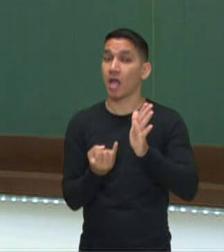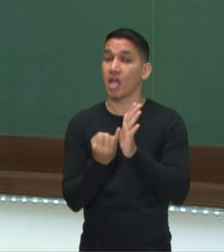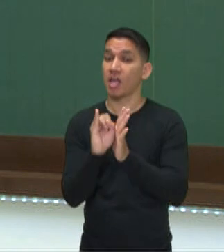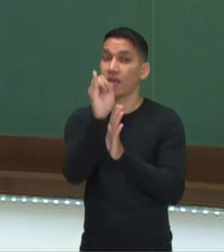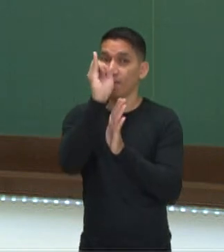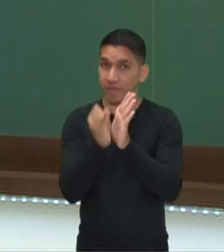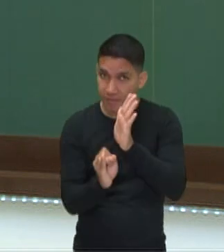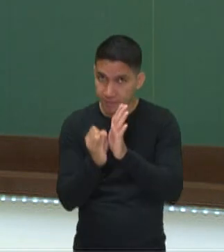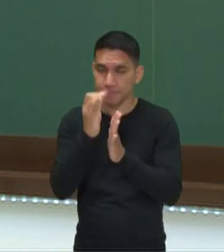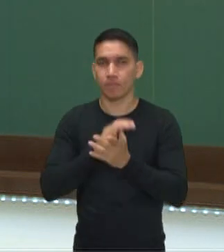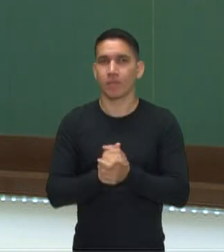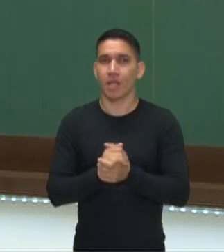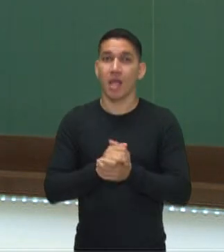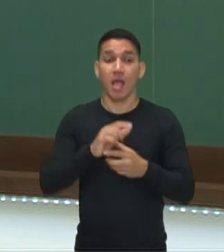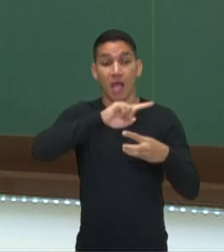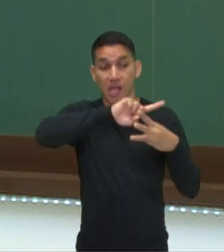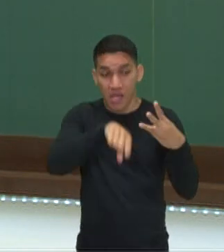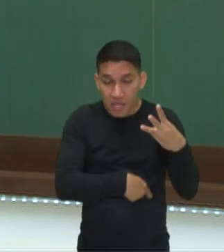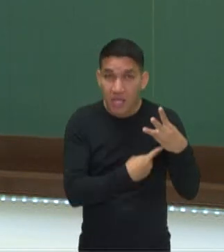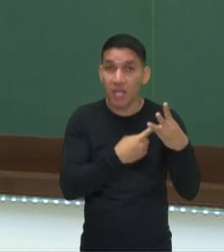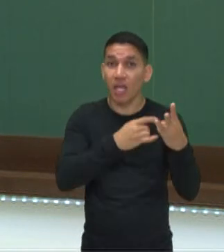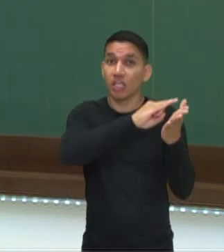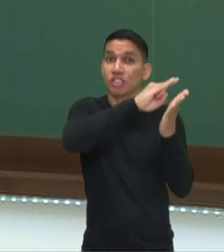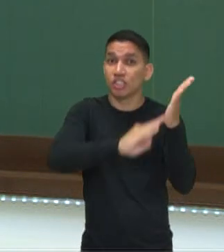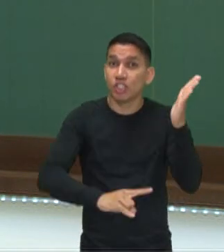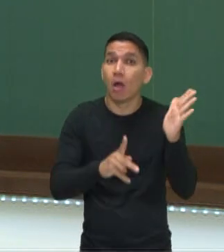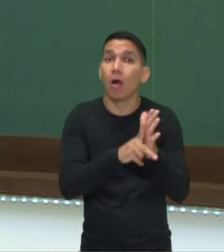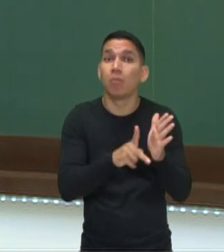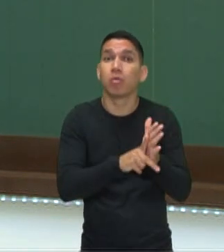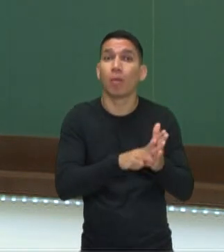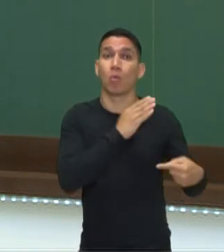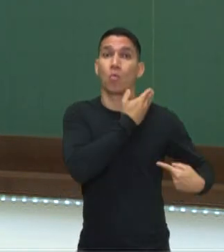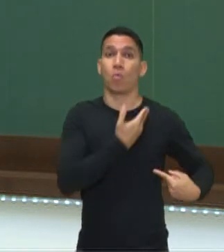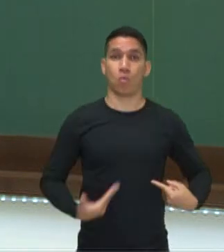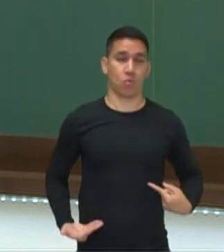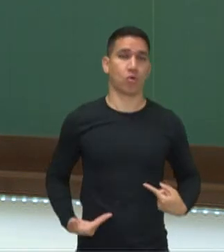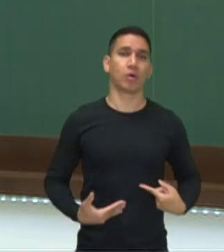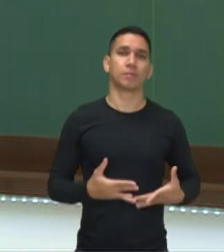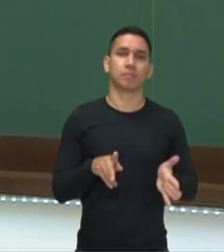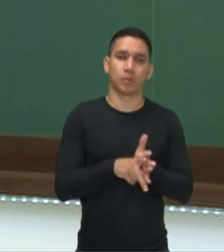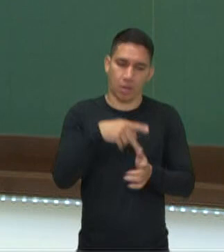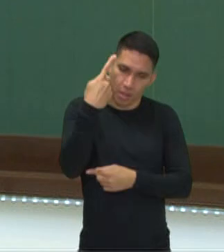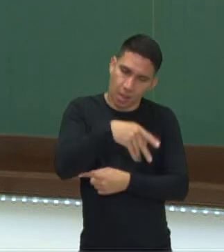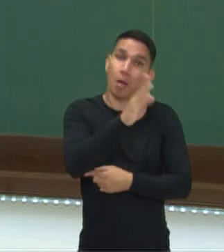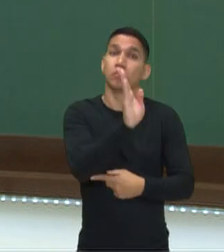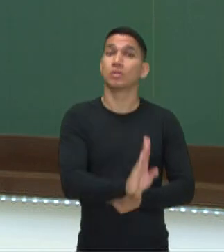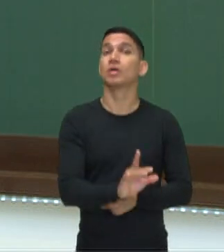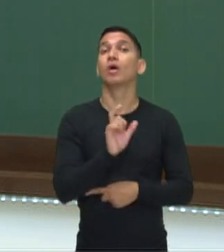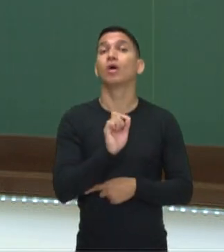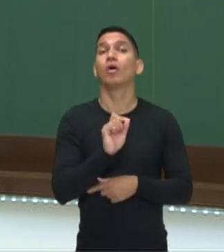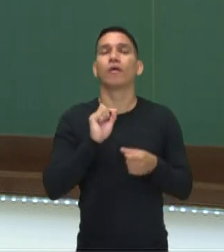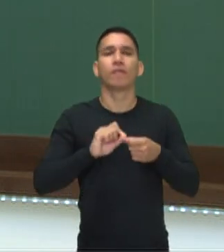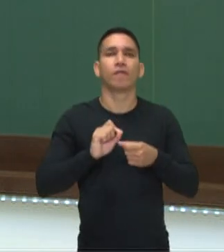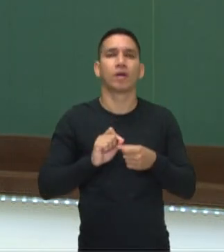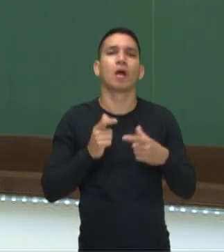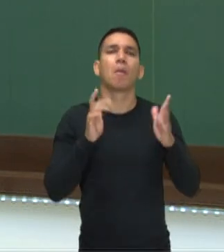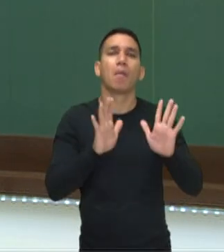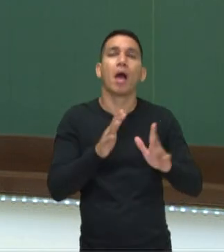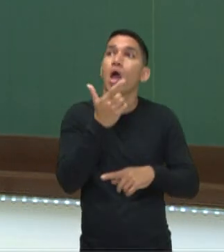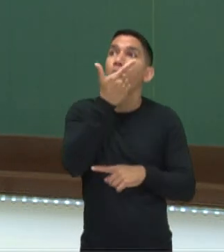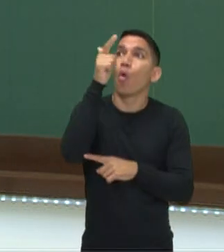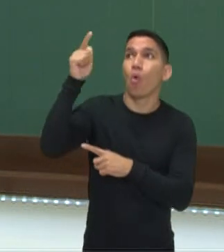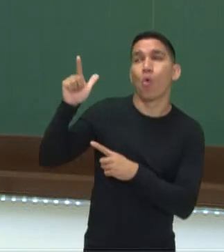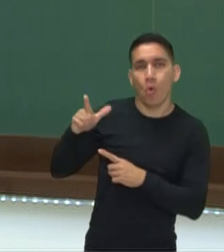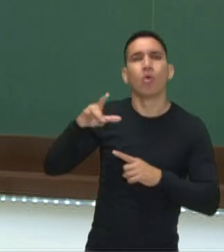Esses títulos são exatamente emitidos pelos governos. No caso, o governo do Brasil, mas os outros governos